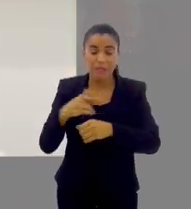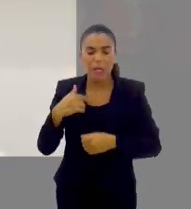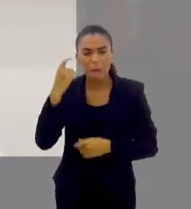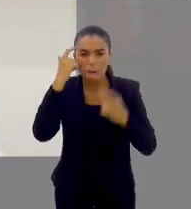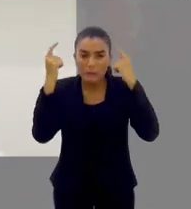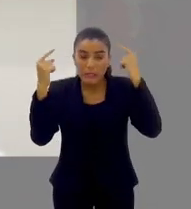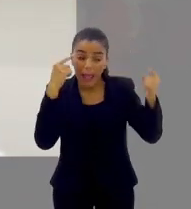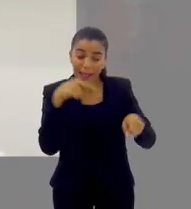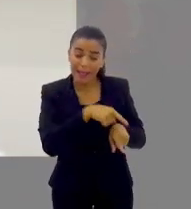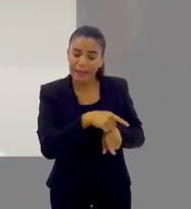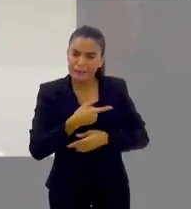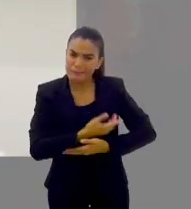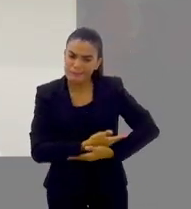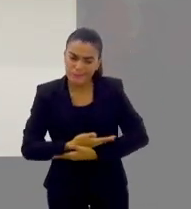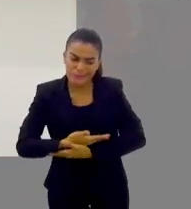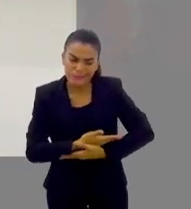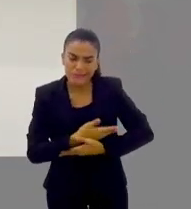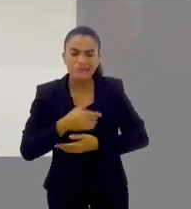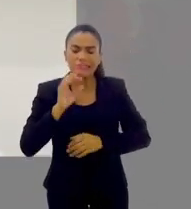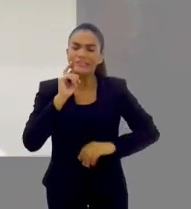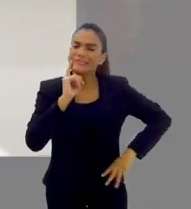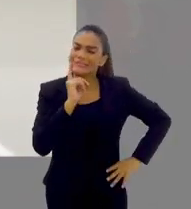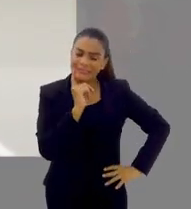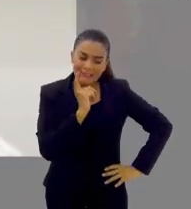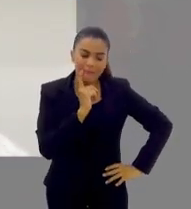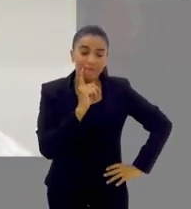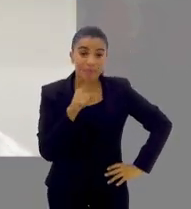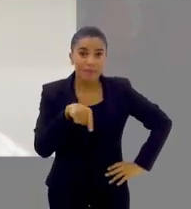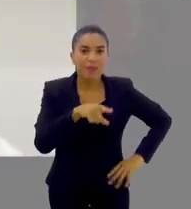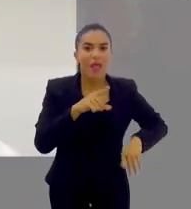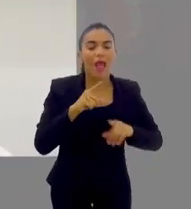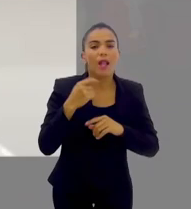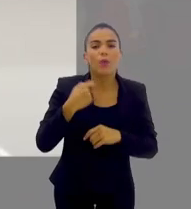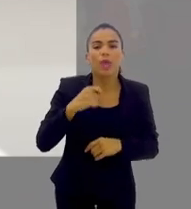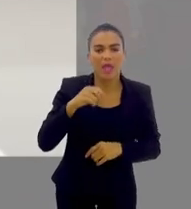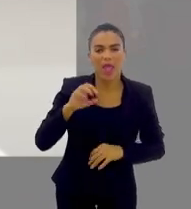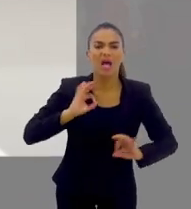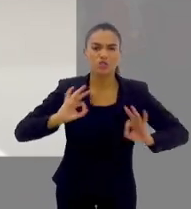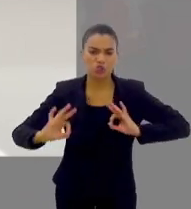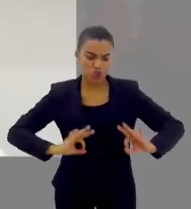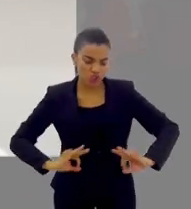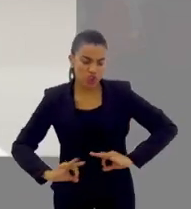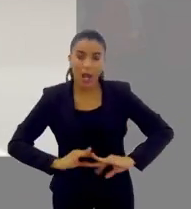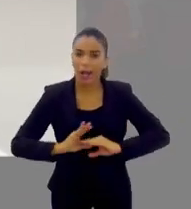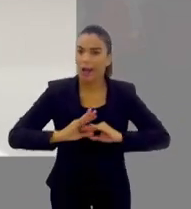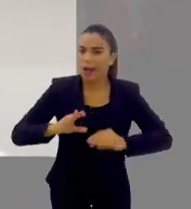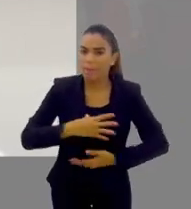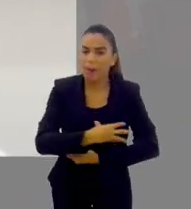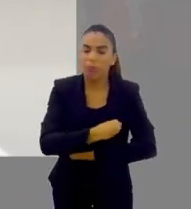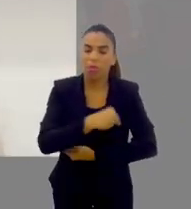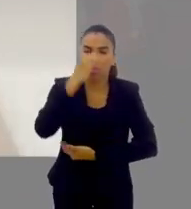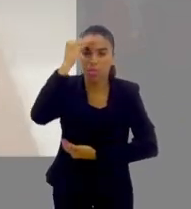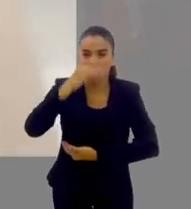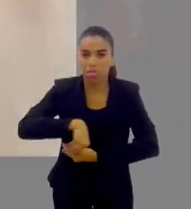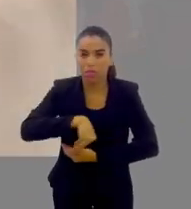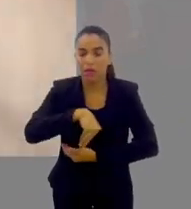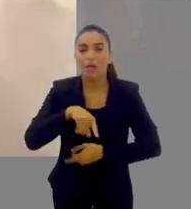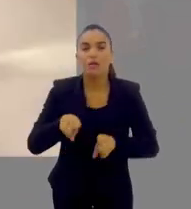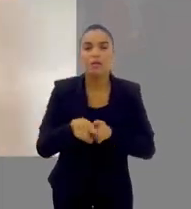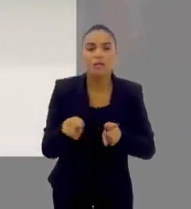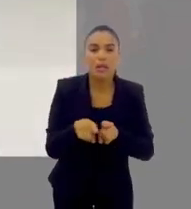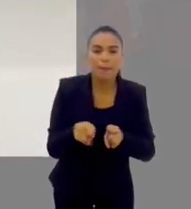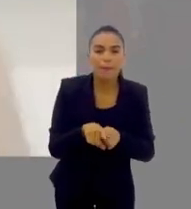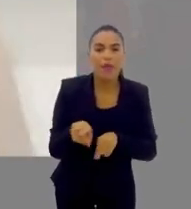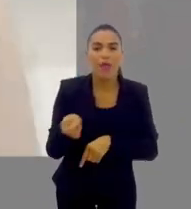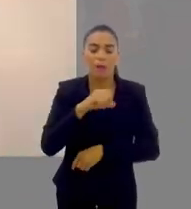coisas, mas aquela menininha, por exemplo, ela internou na UTI, pois ela fez um quadro de rache, ela parou de mamar, ela fez uma dificuldade